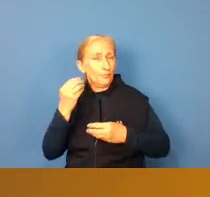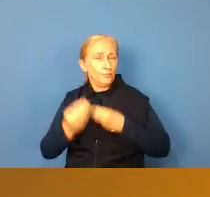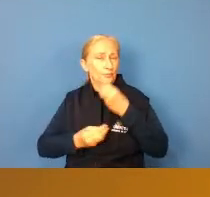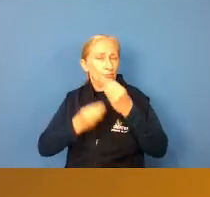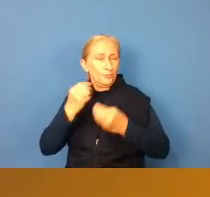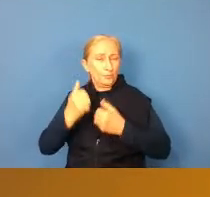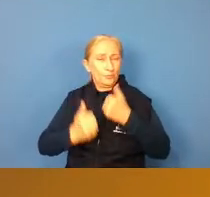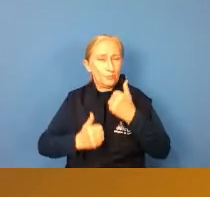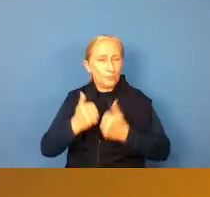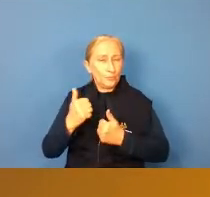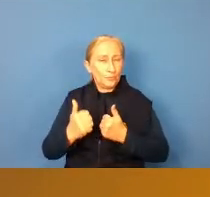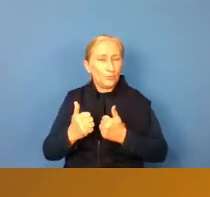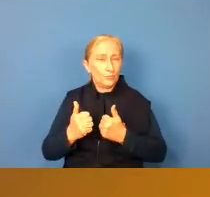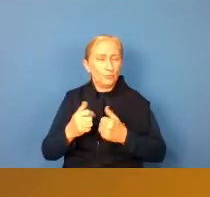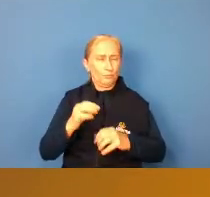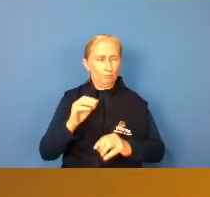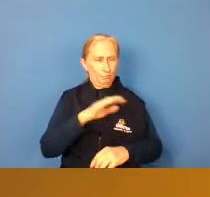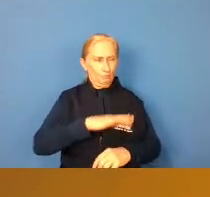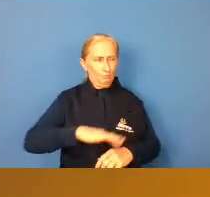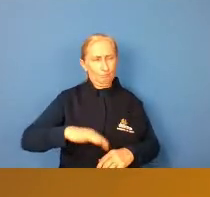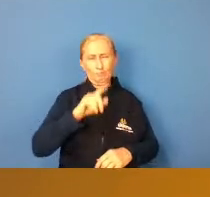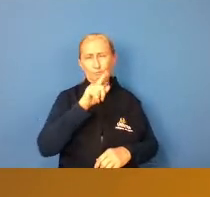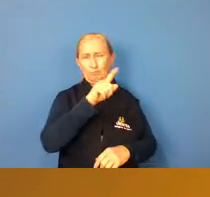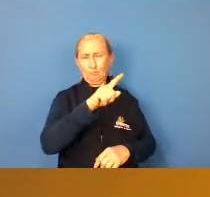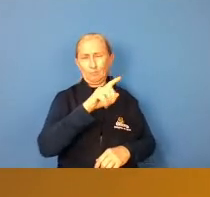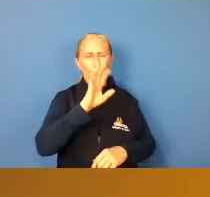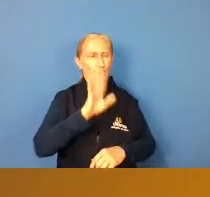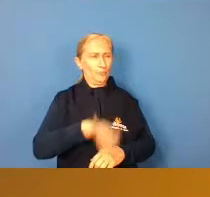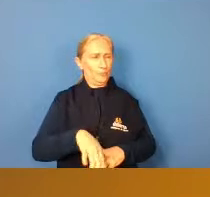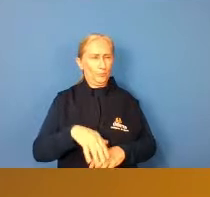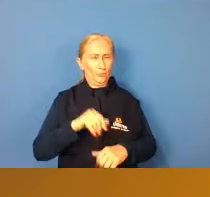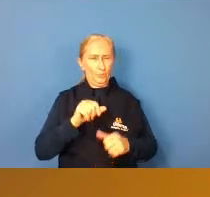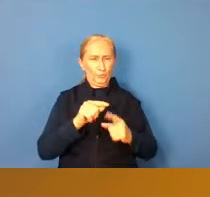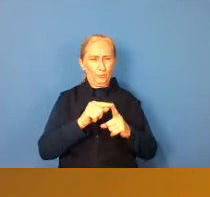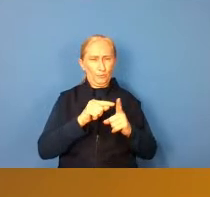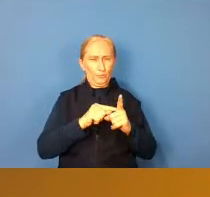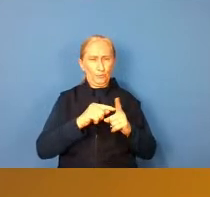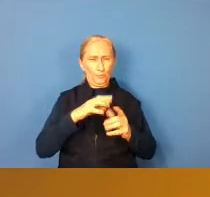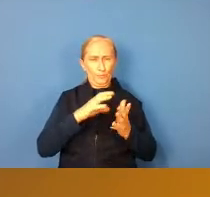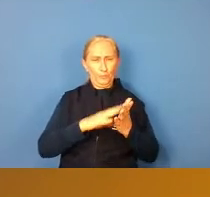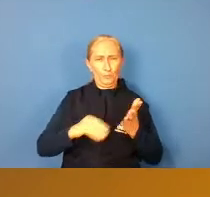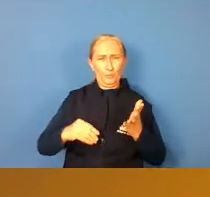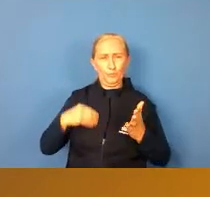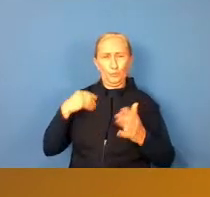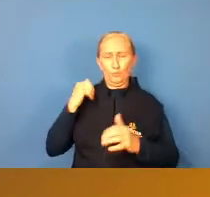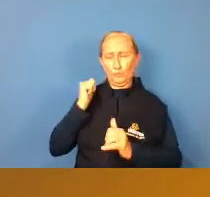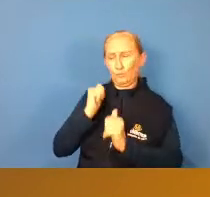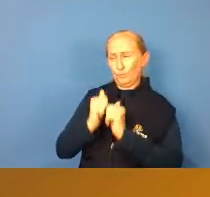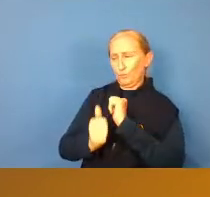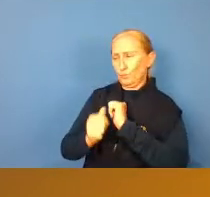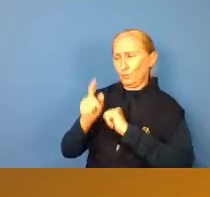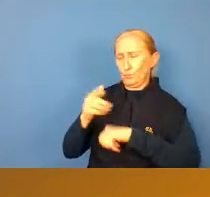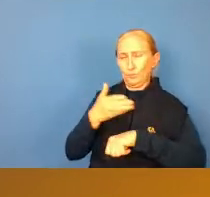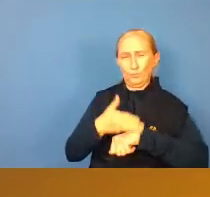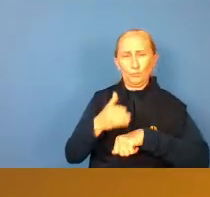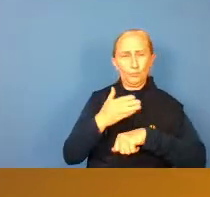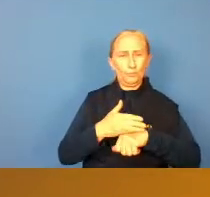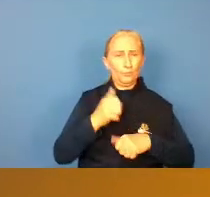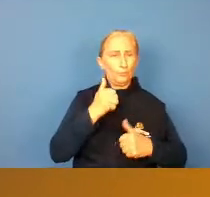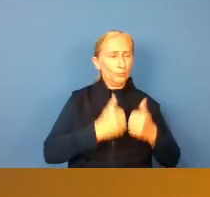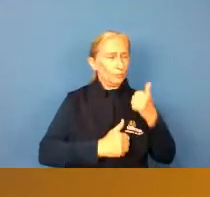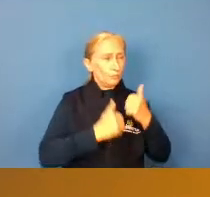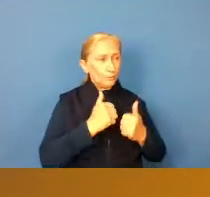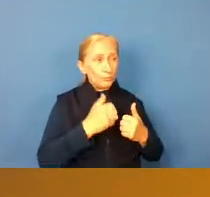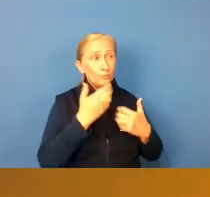era jogado lá ou era uma modalidade esportiva parecida com a prática do futebol